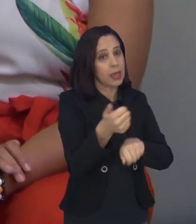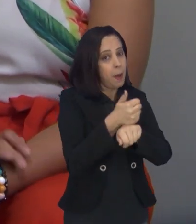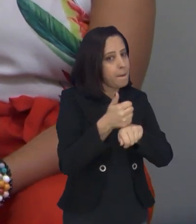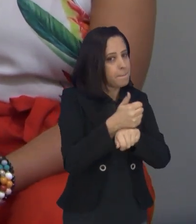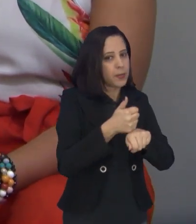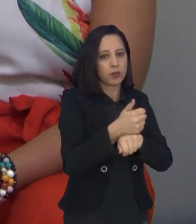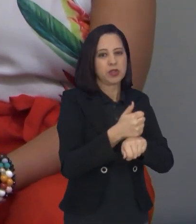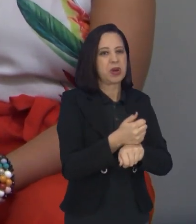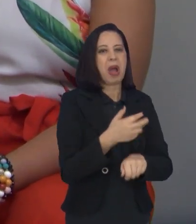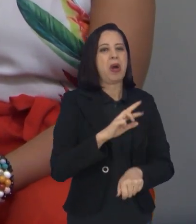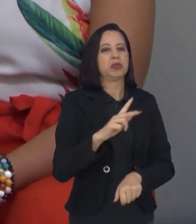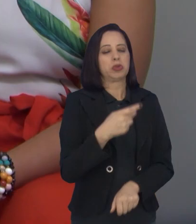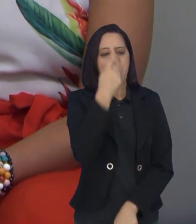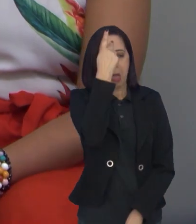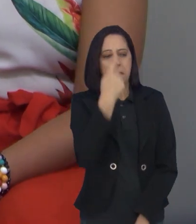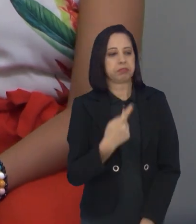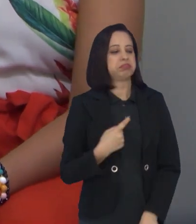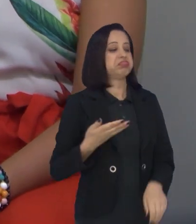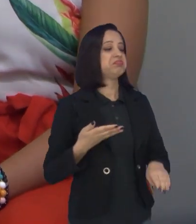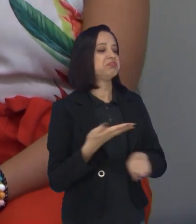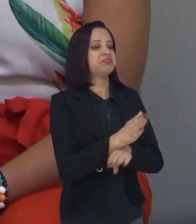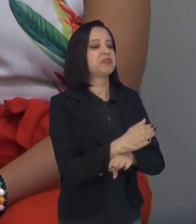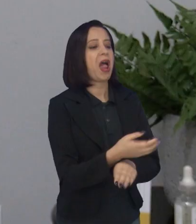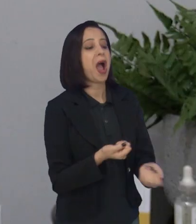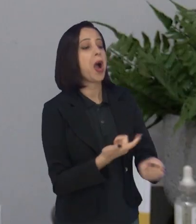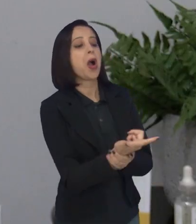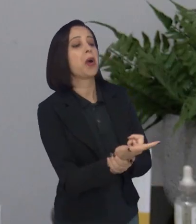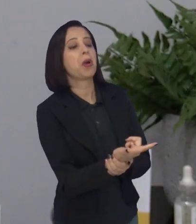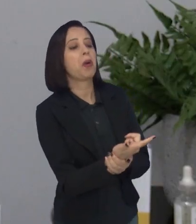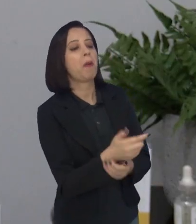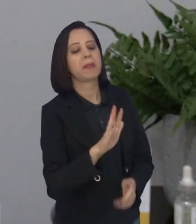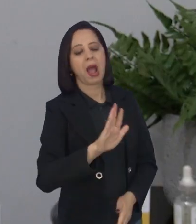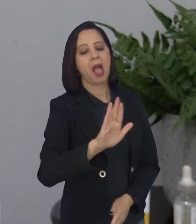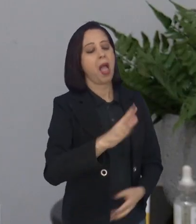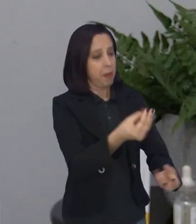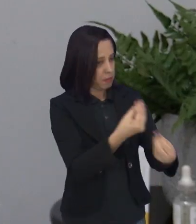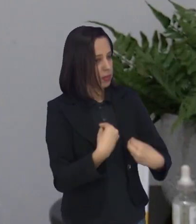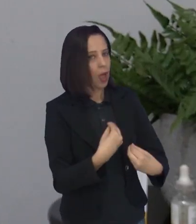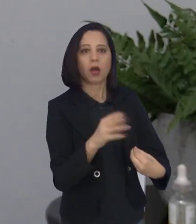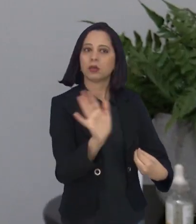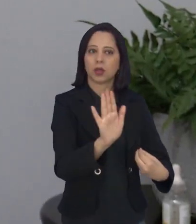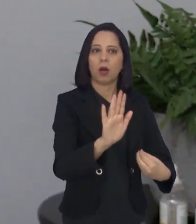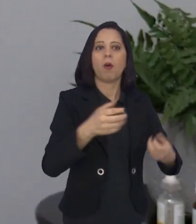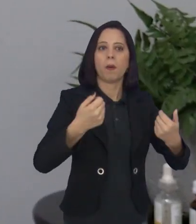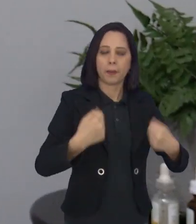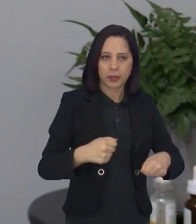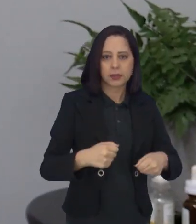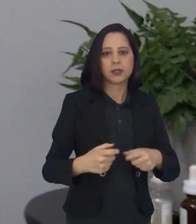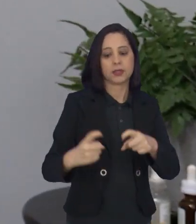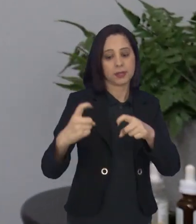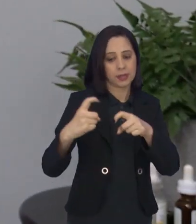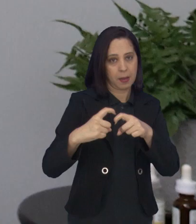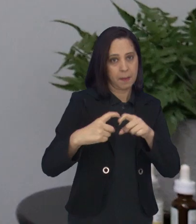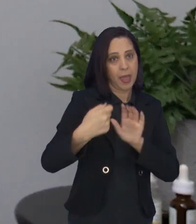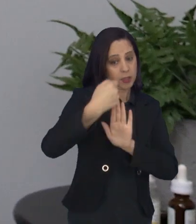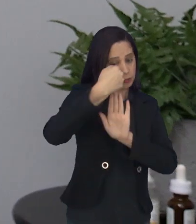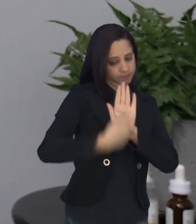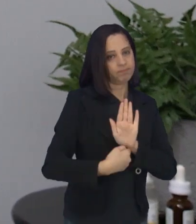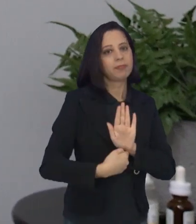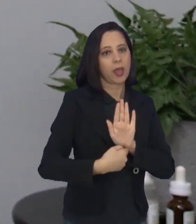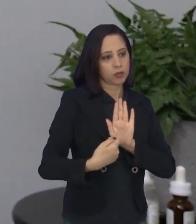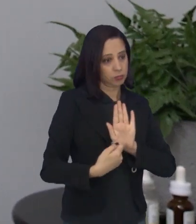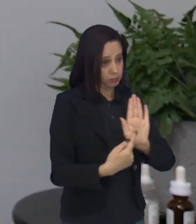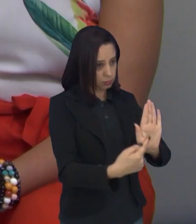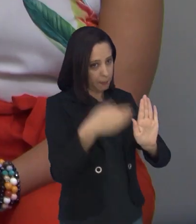Então, não é um simples medicamento que você vai chegar na farmácia e eu quero esse aqui. Não, você tem que estar ali com o pedido médico.